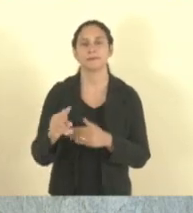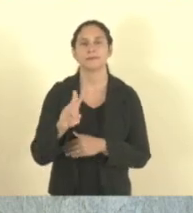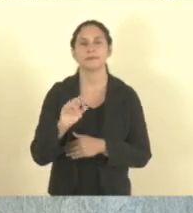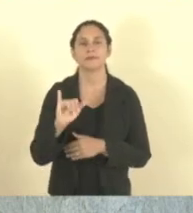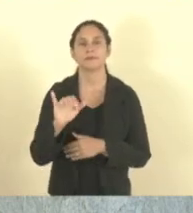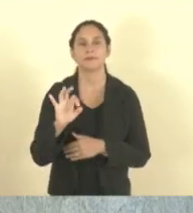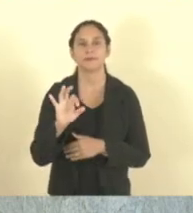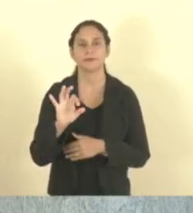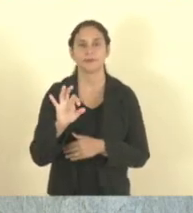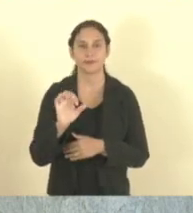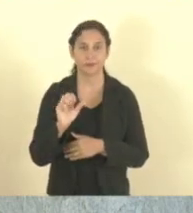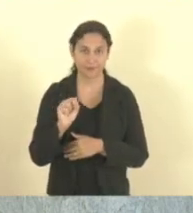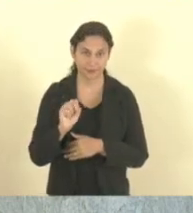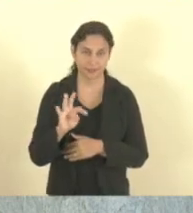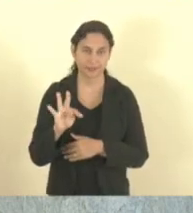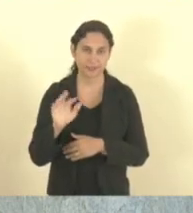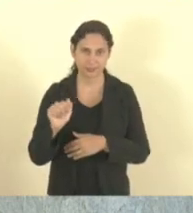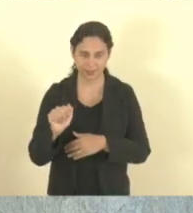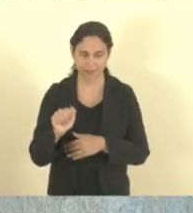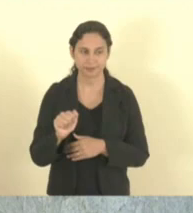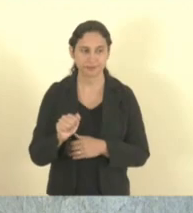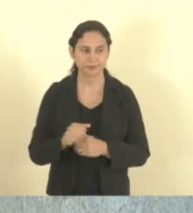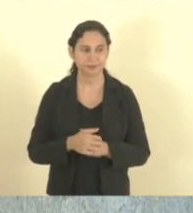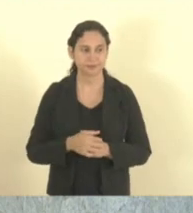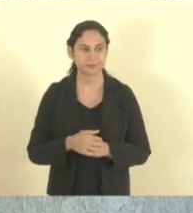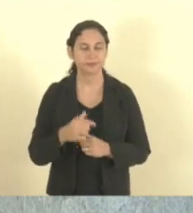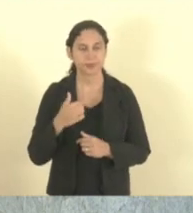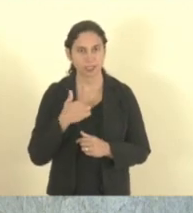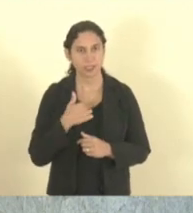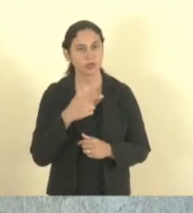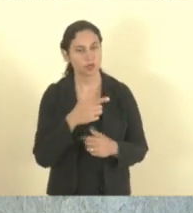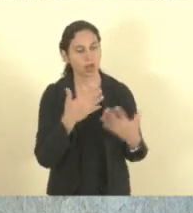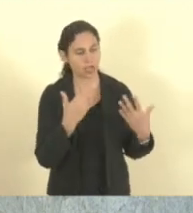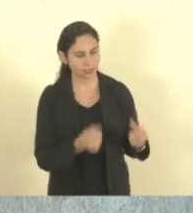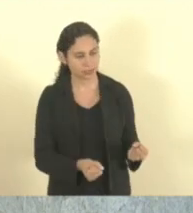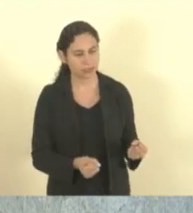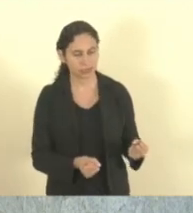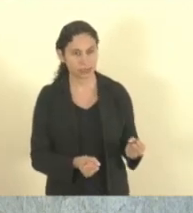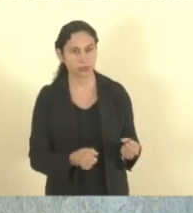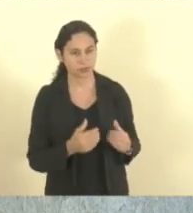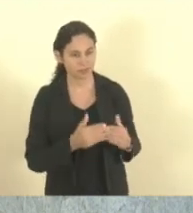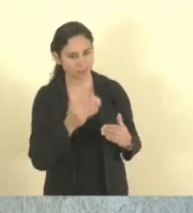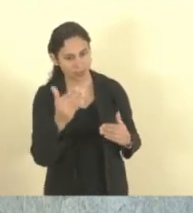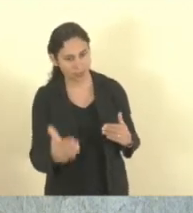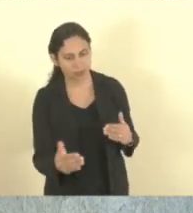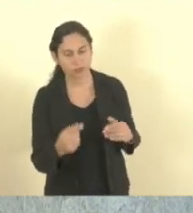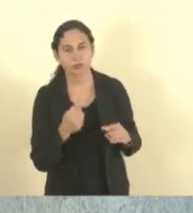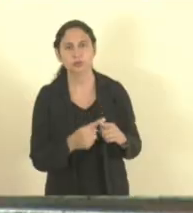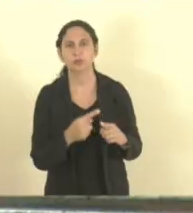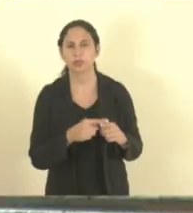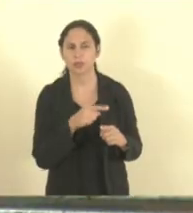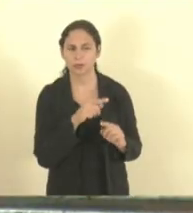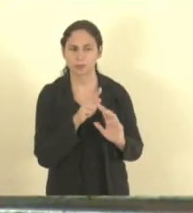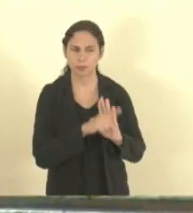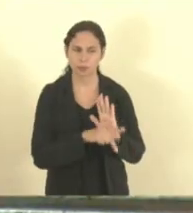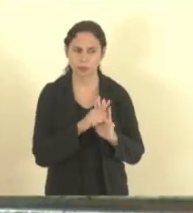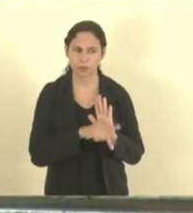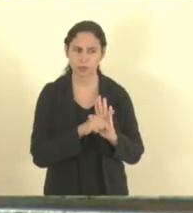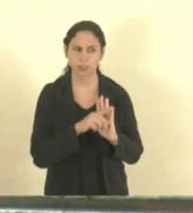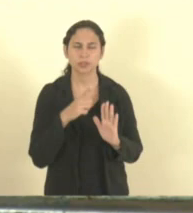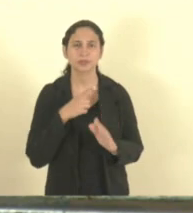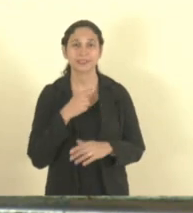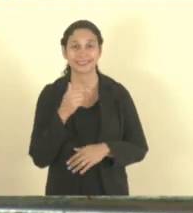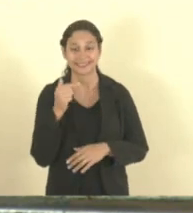Eu vou acatar o pedido de vista, tendo em vista que o projeto é um projeto com sete